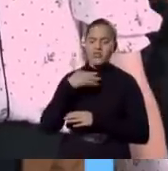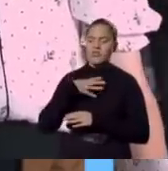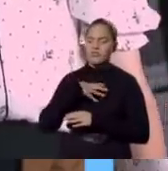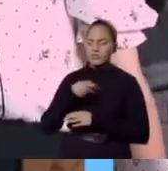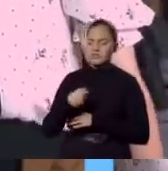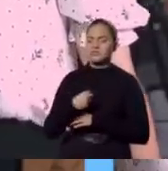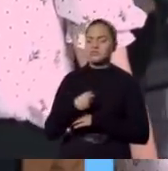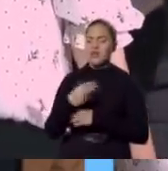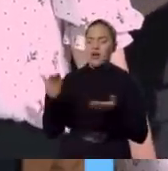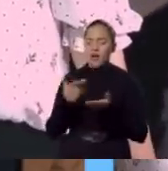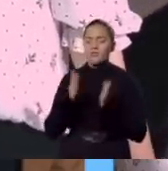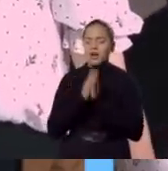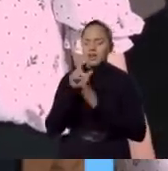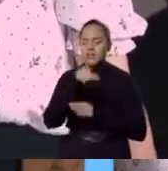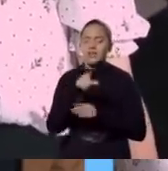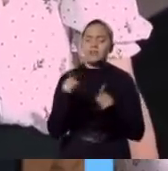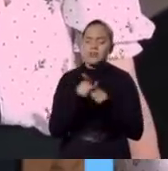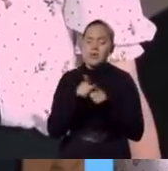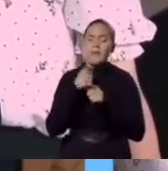reclama